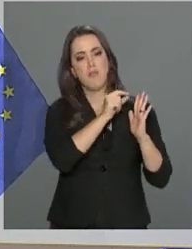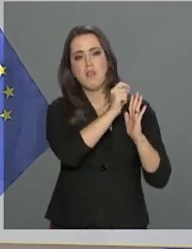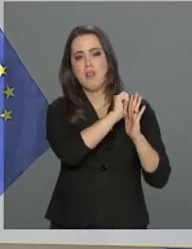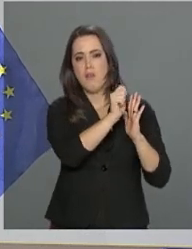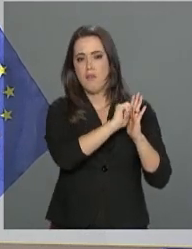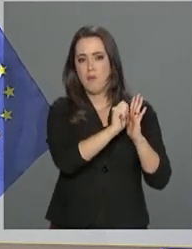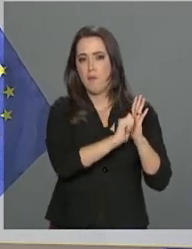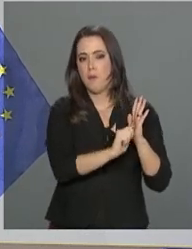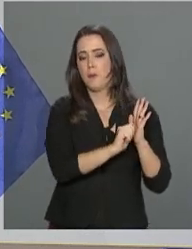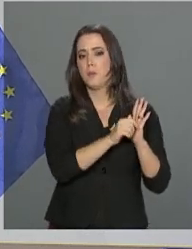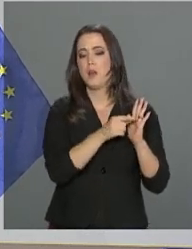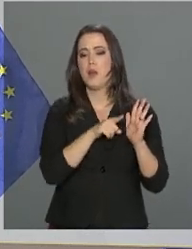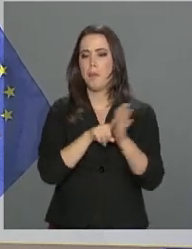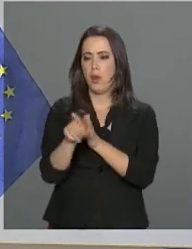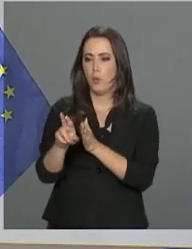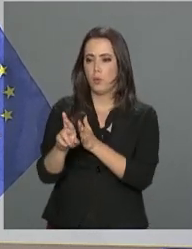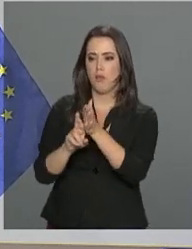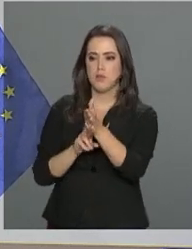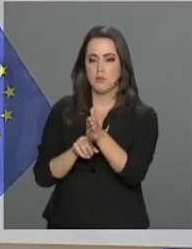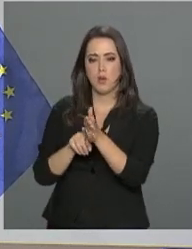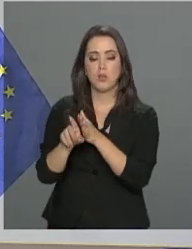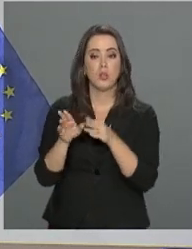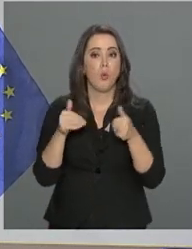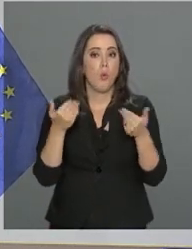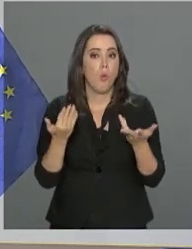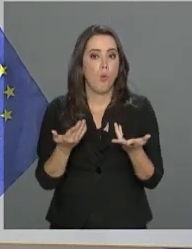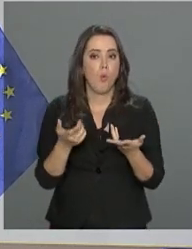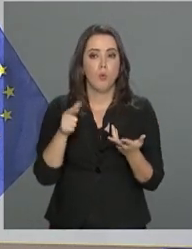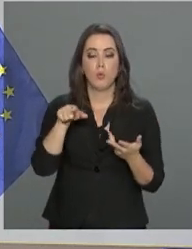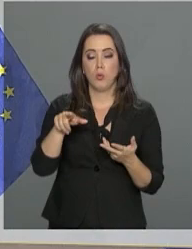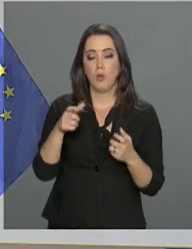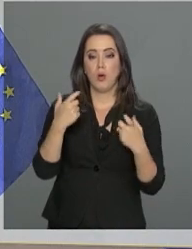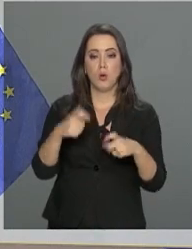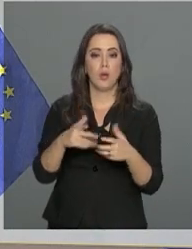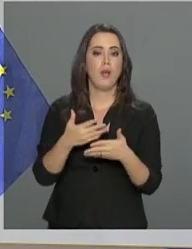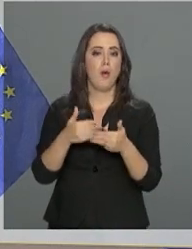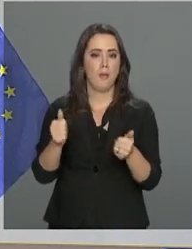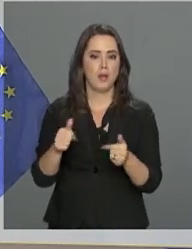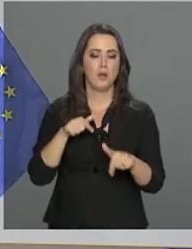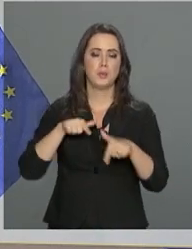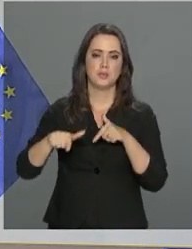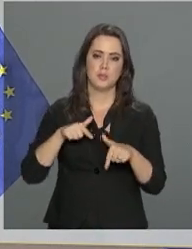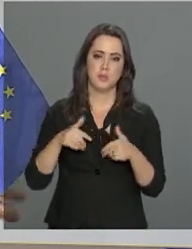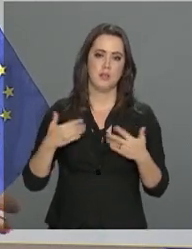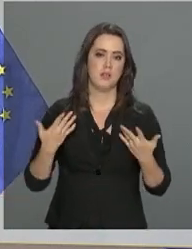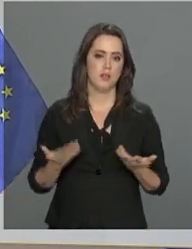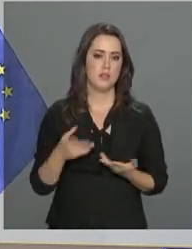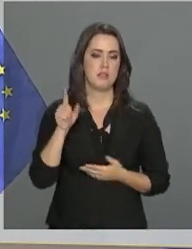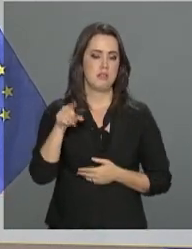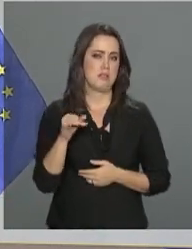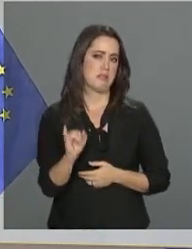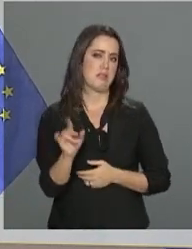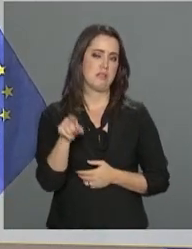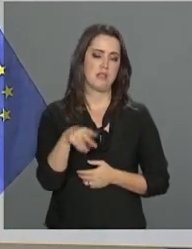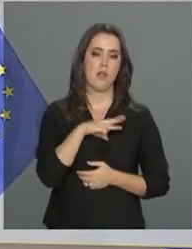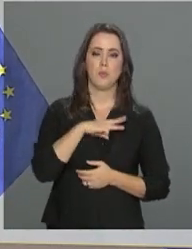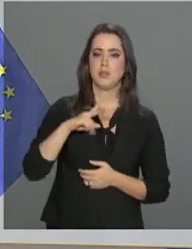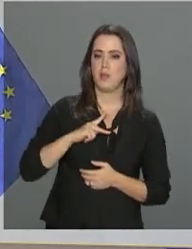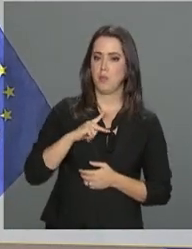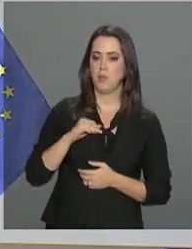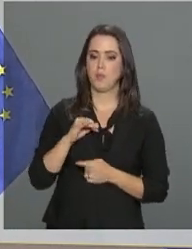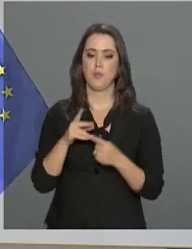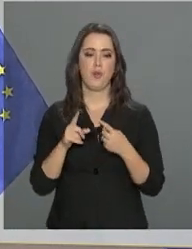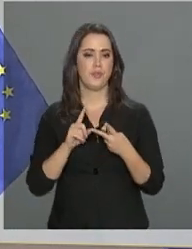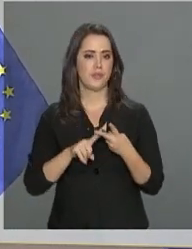qual a autoridade competente para a atuação, se é o Ministério Público, se é a Polícia